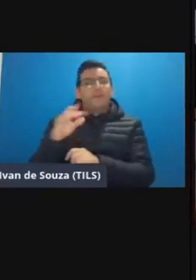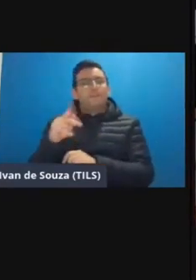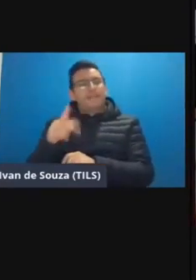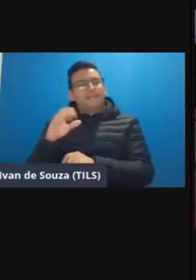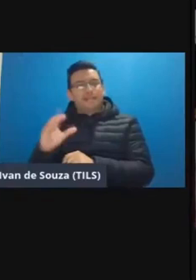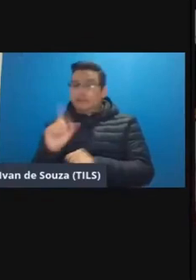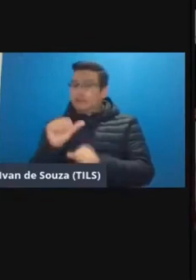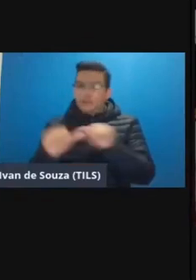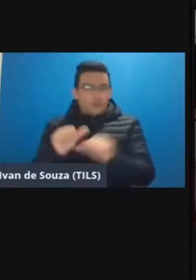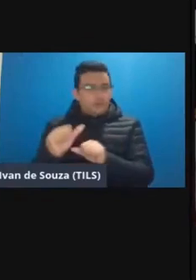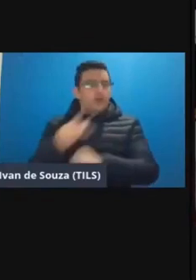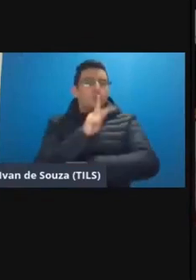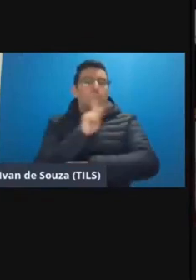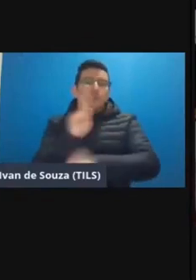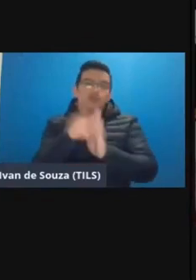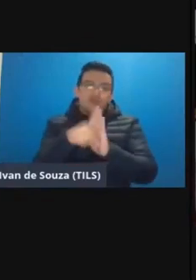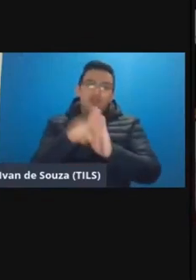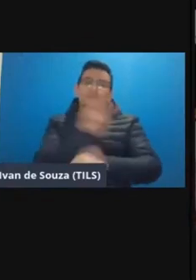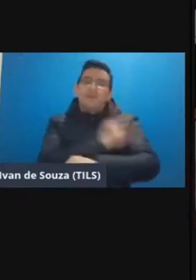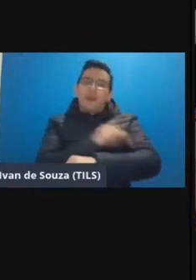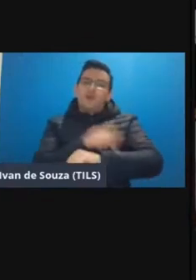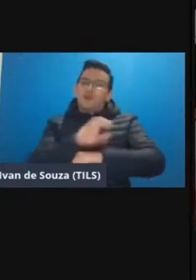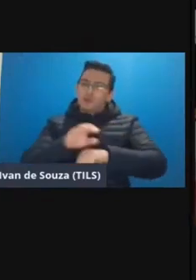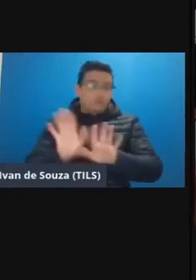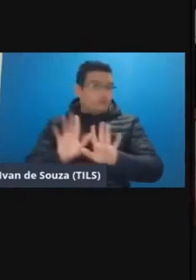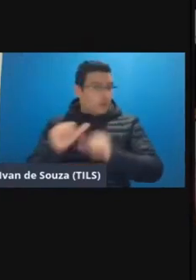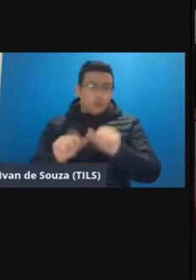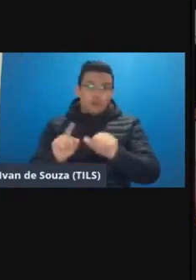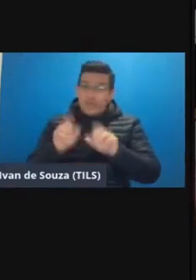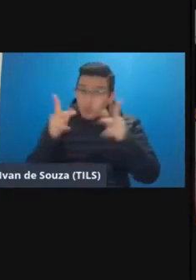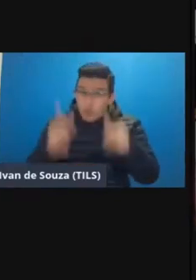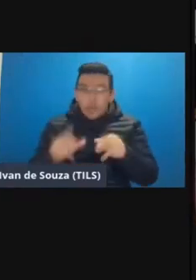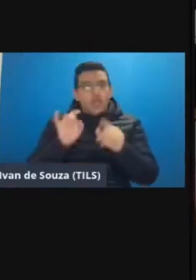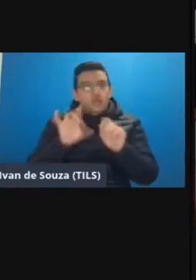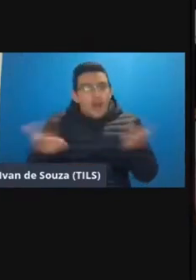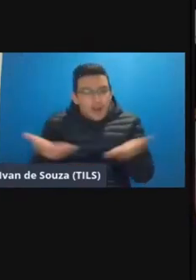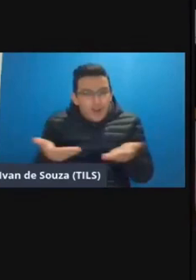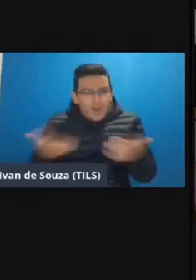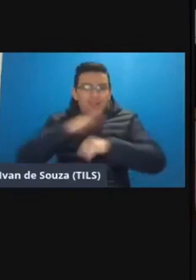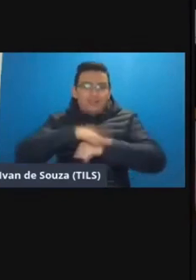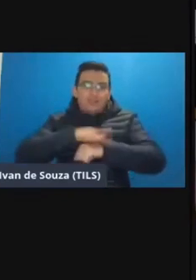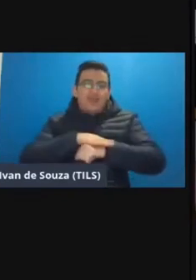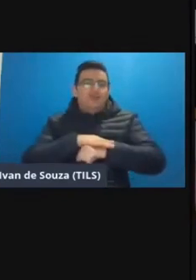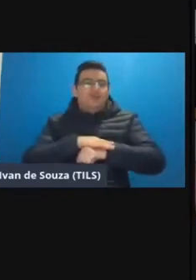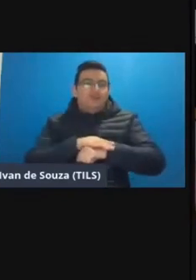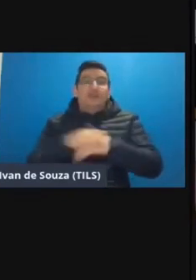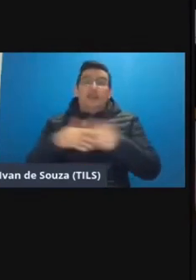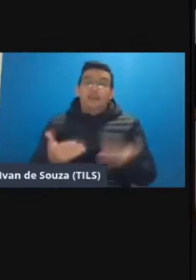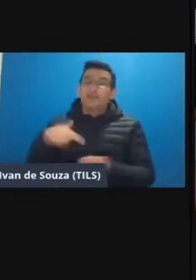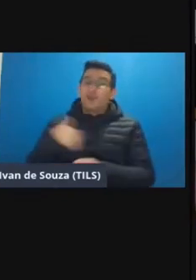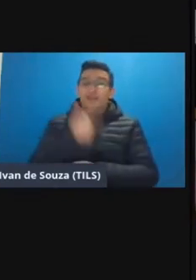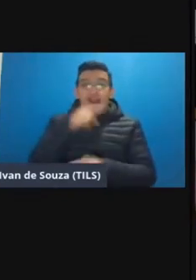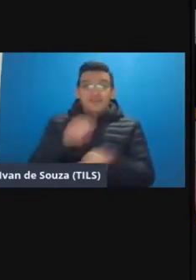projeto pedagógico de curso é continua tudo igual é só para essa excepcionalidade e aí nós avançamos né